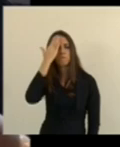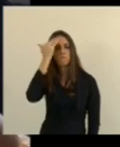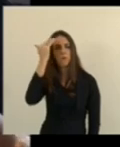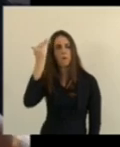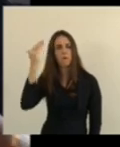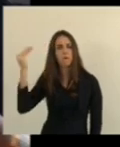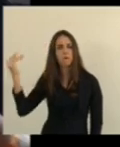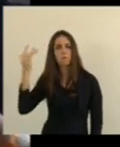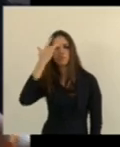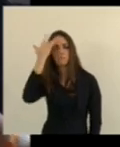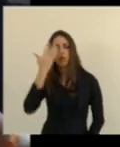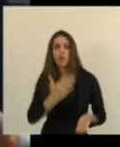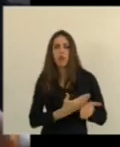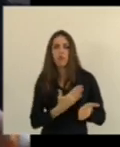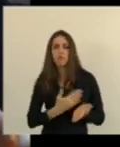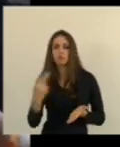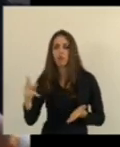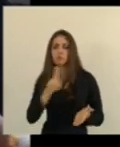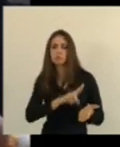estudados,